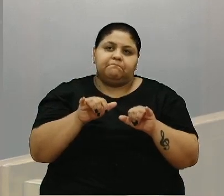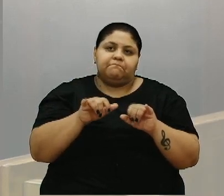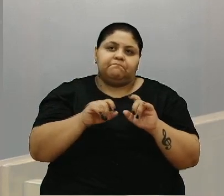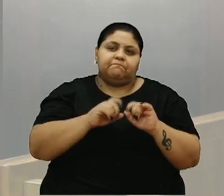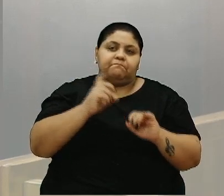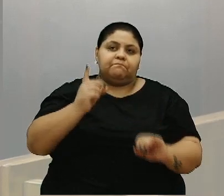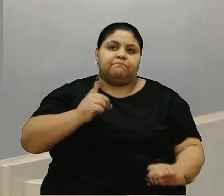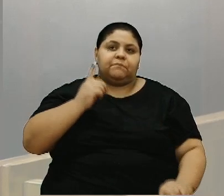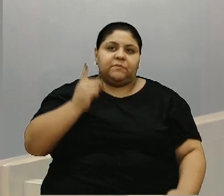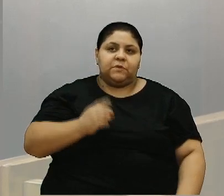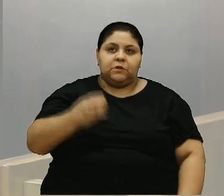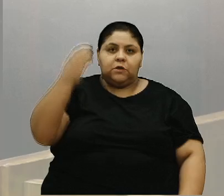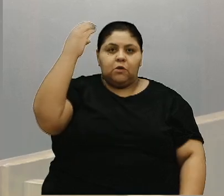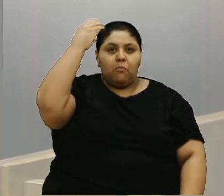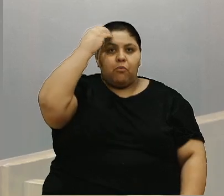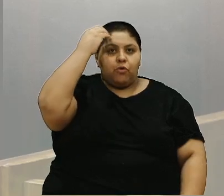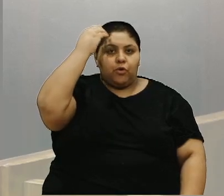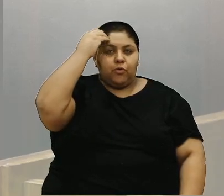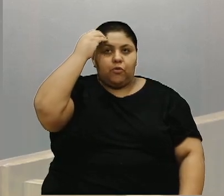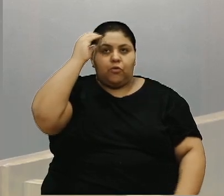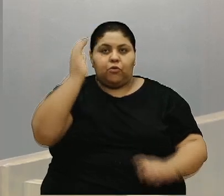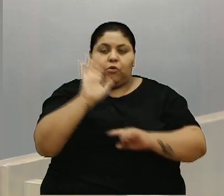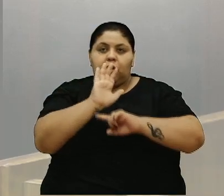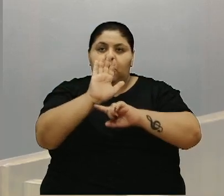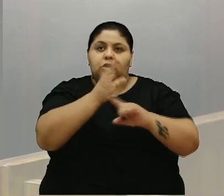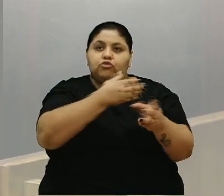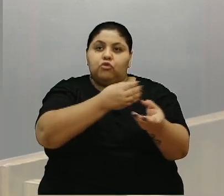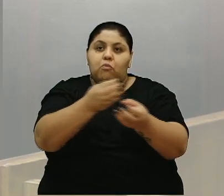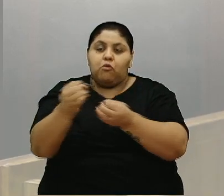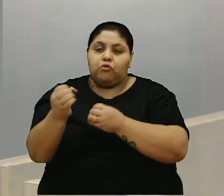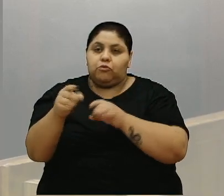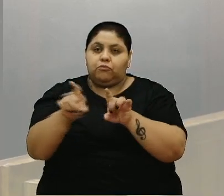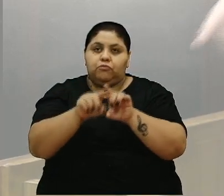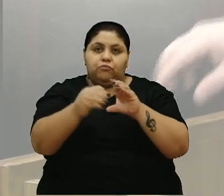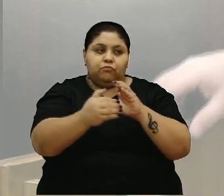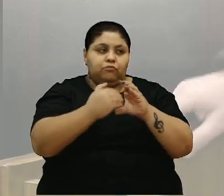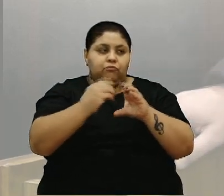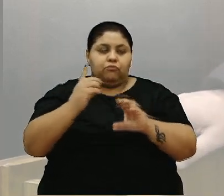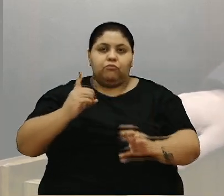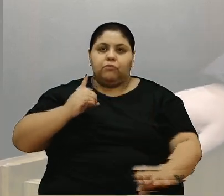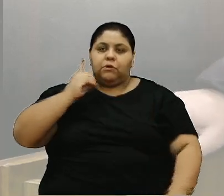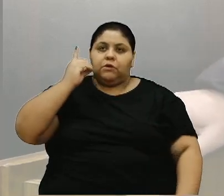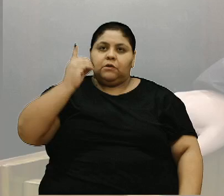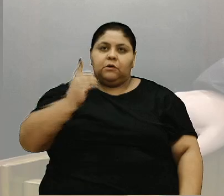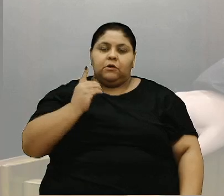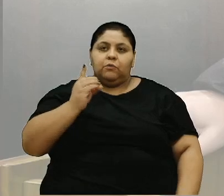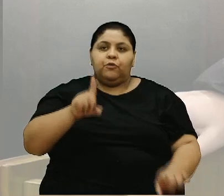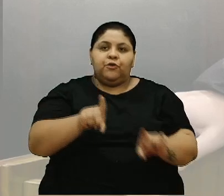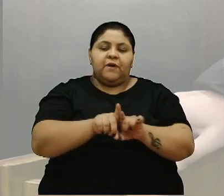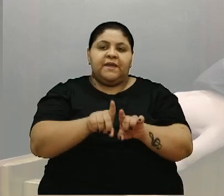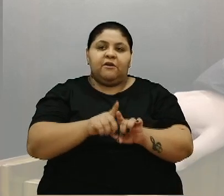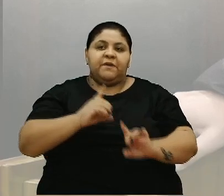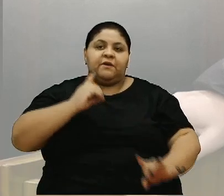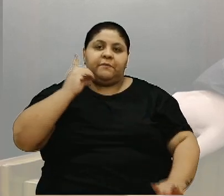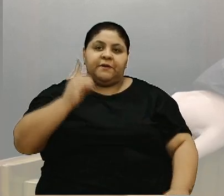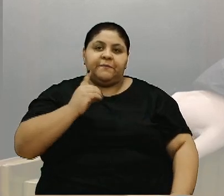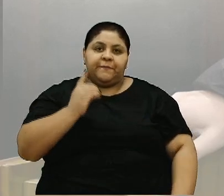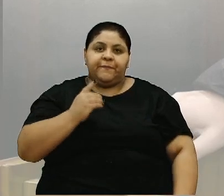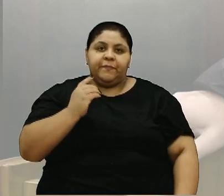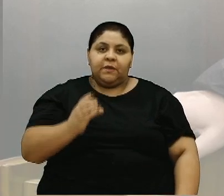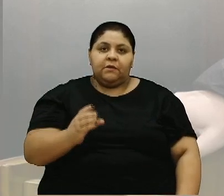deputado Burigo ajudou muito também nesse processo, nós estivemos recebendo inclusive o deputado Burigo e a CIMP